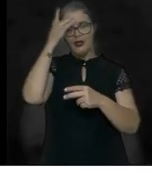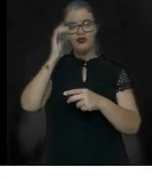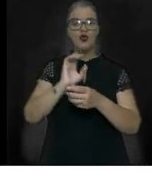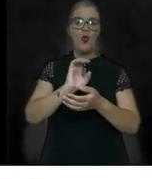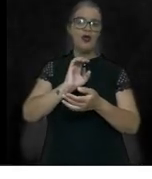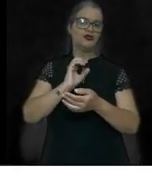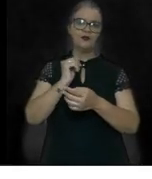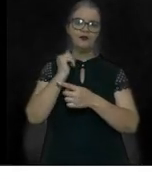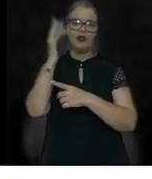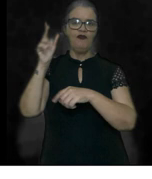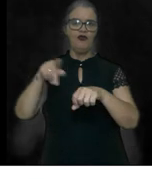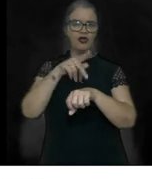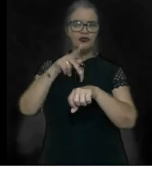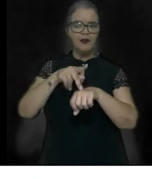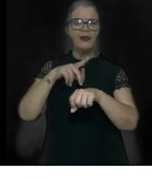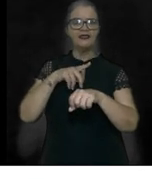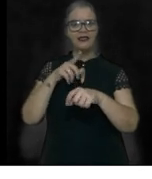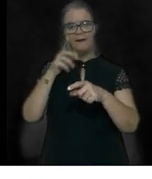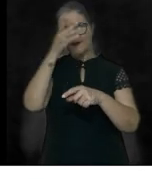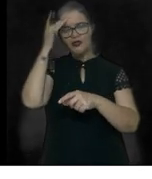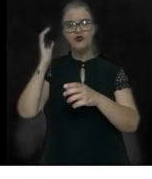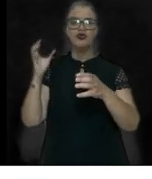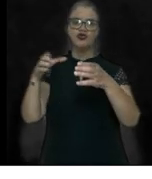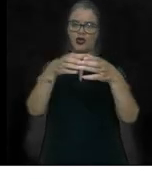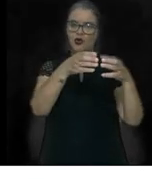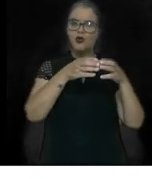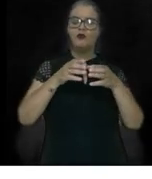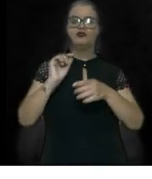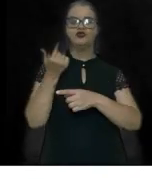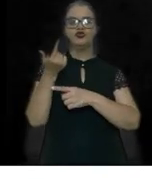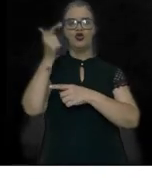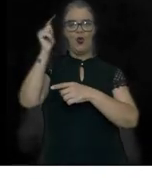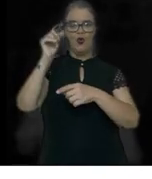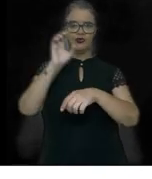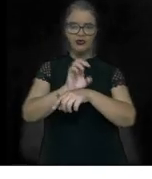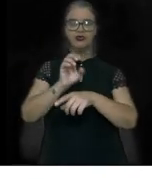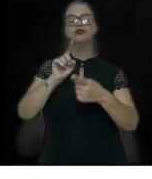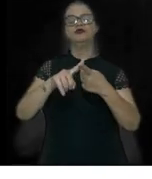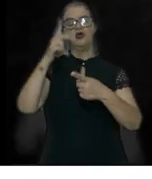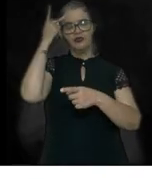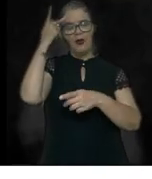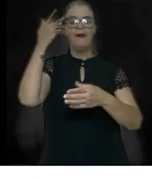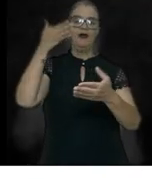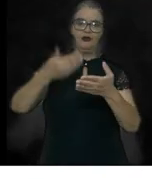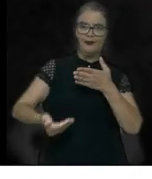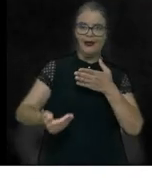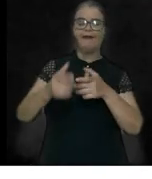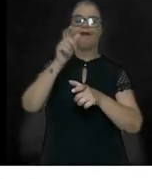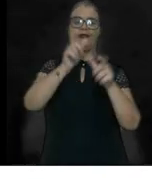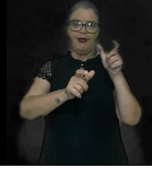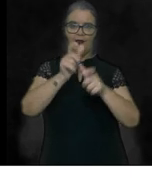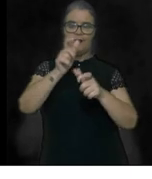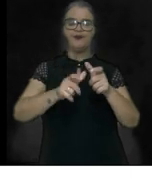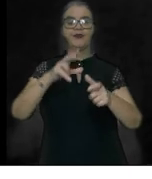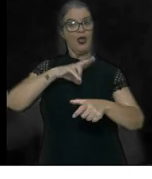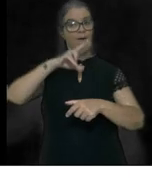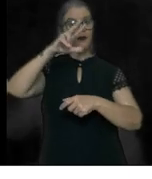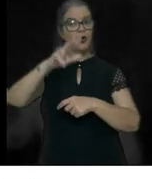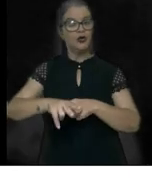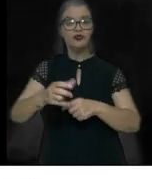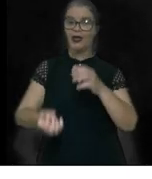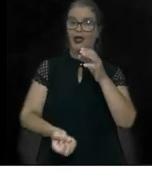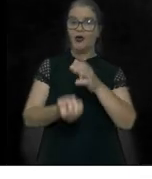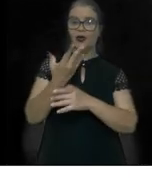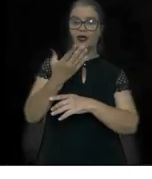colonos de outros estados. Os paulistas foram derrotados e Portugal criou